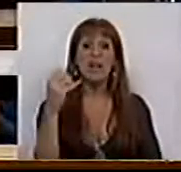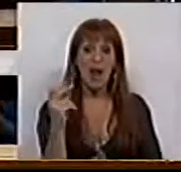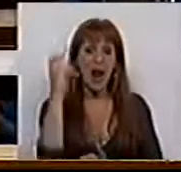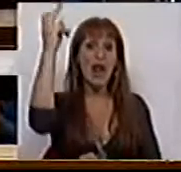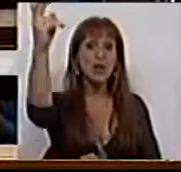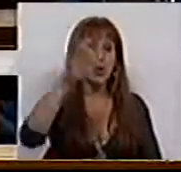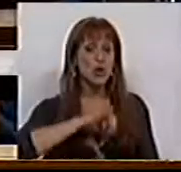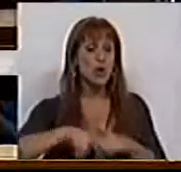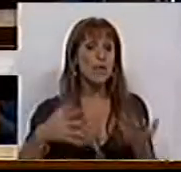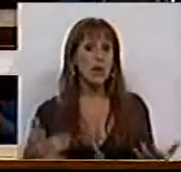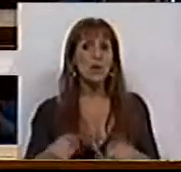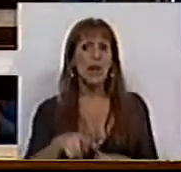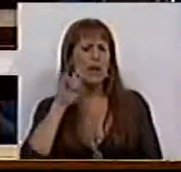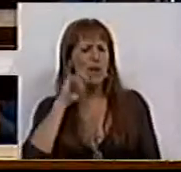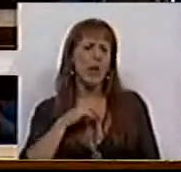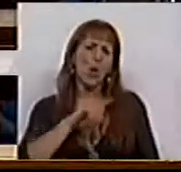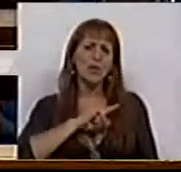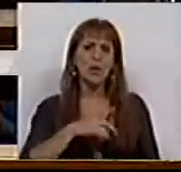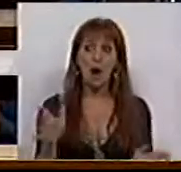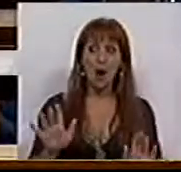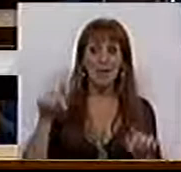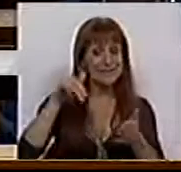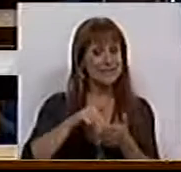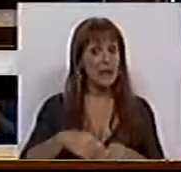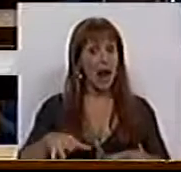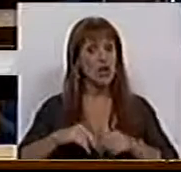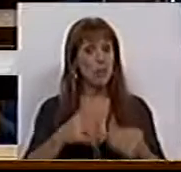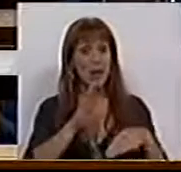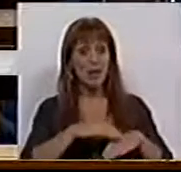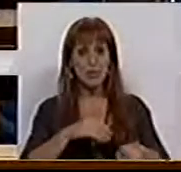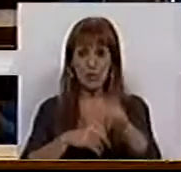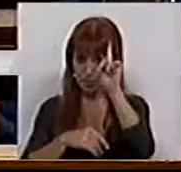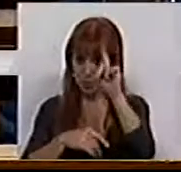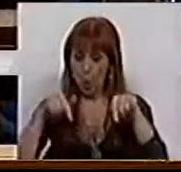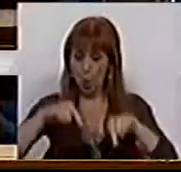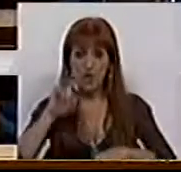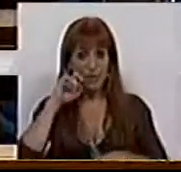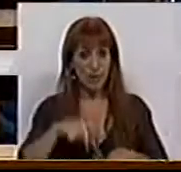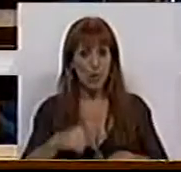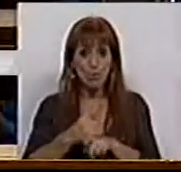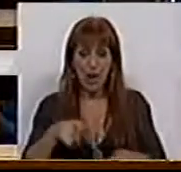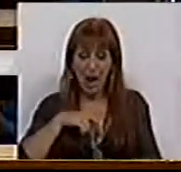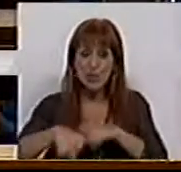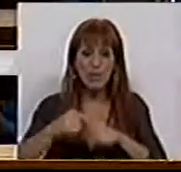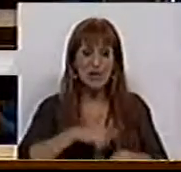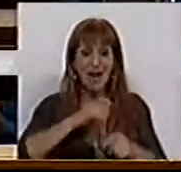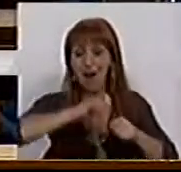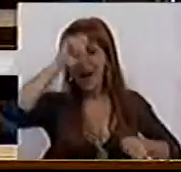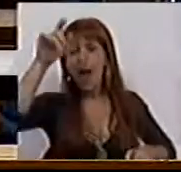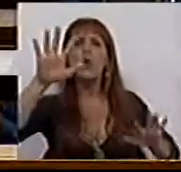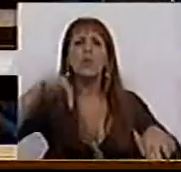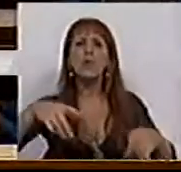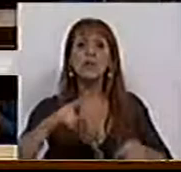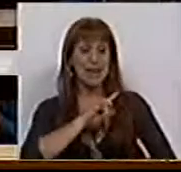anos os senhores deputados que hoje defendem a privatização não estarão cá para assumir as consequências daquilo que hoje defenderam, porque as políticas de longo prazo